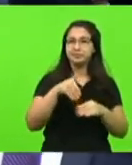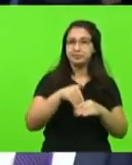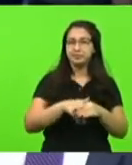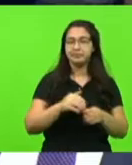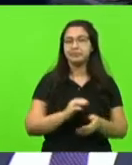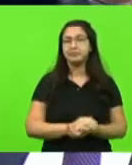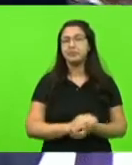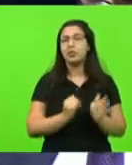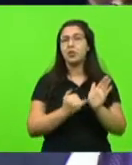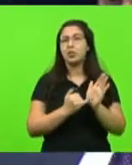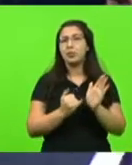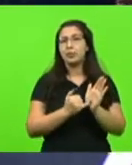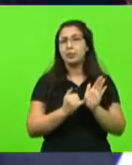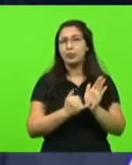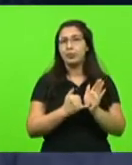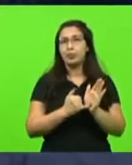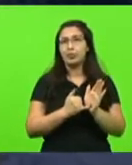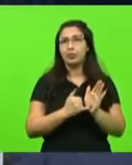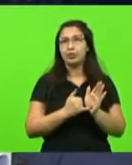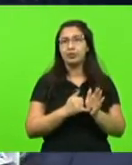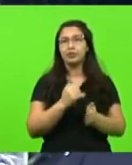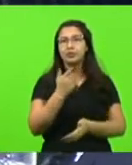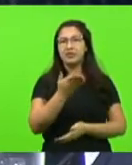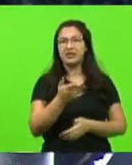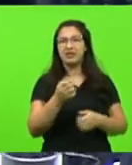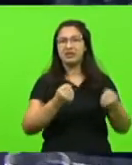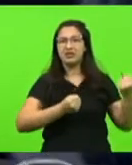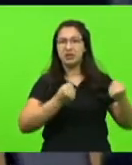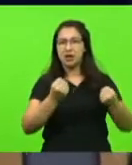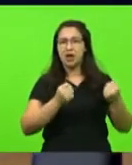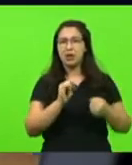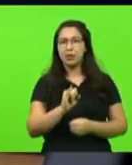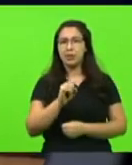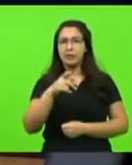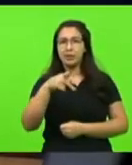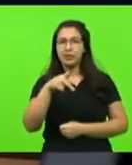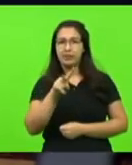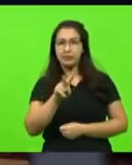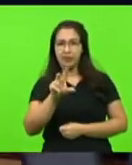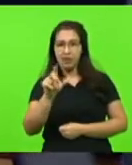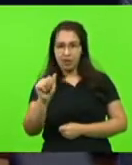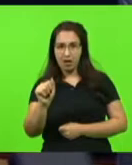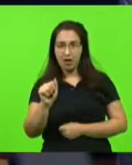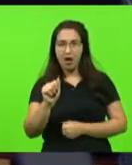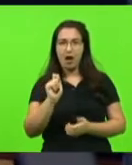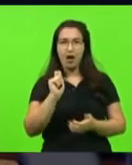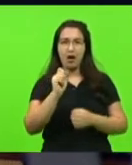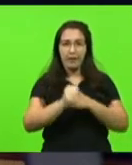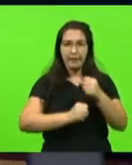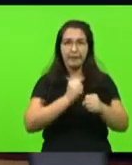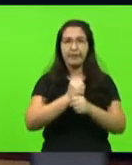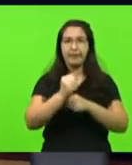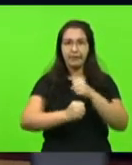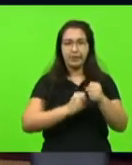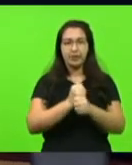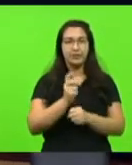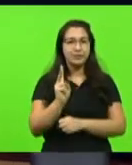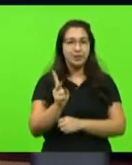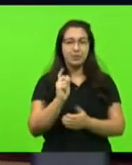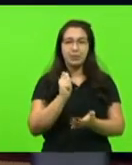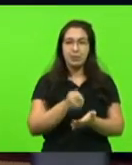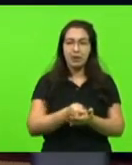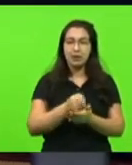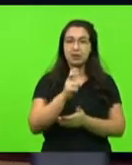imposto sobre o automóvel, o IPVA, que nós pagamos todo ano, 50% desse recurso